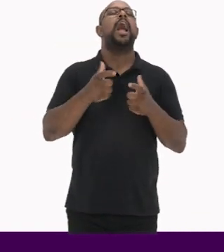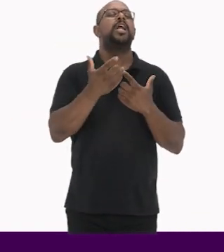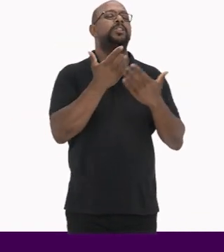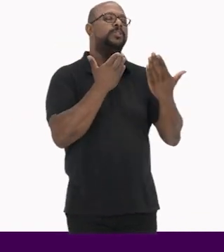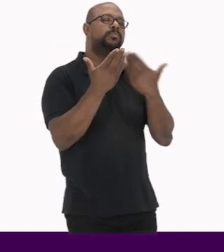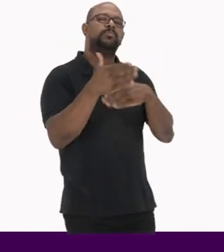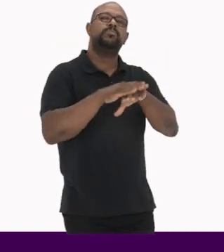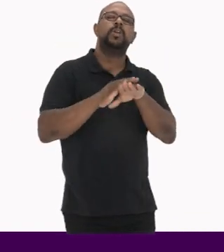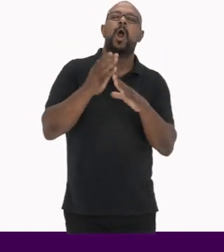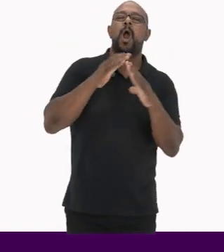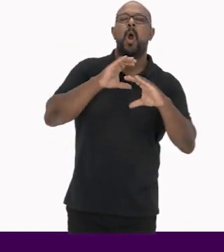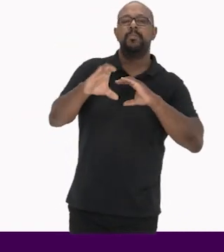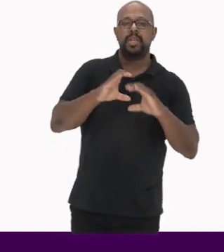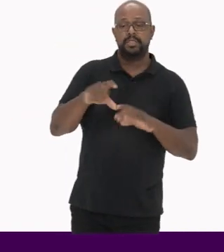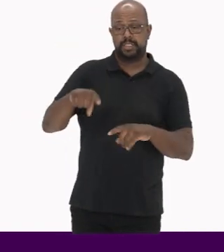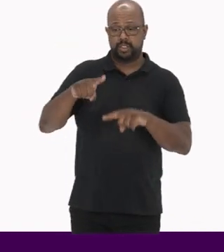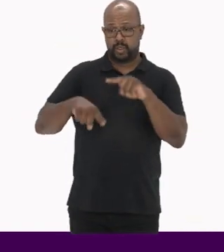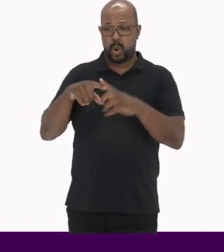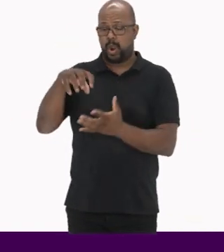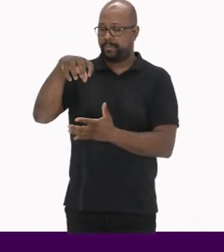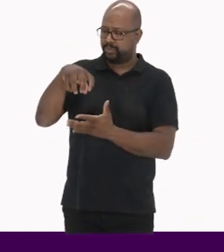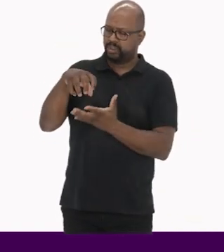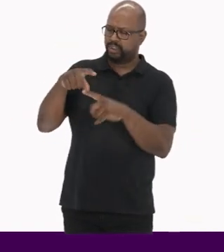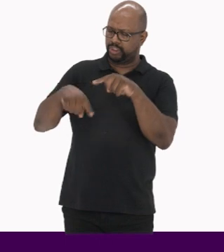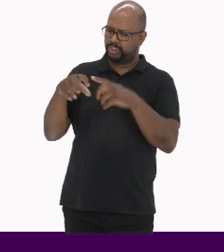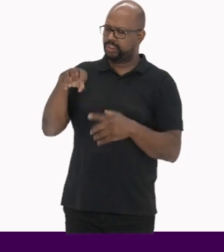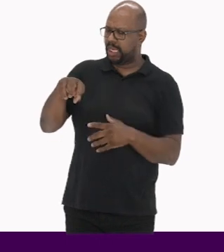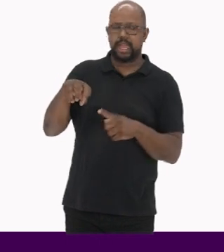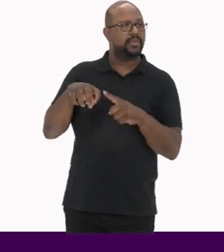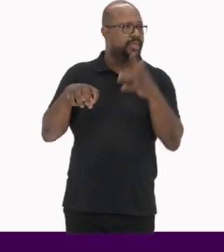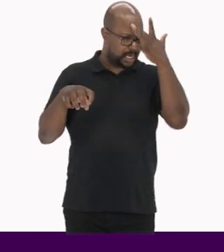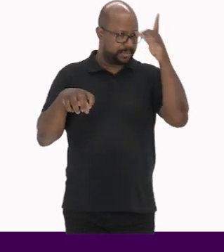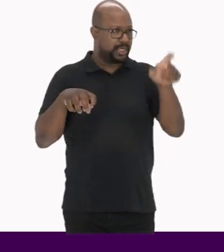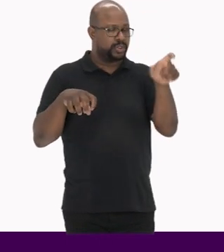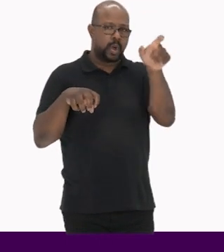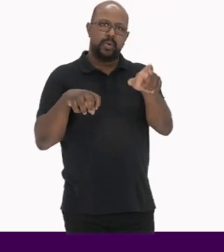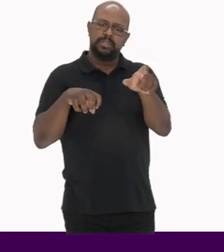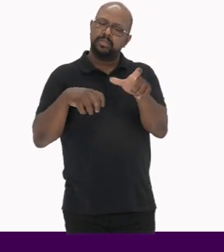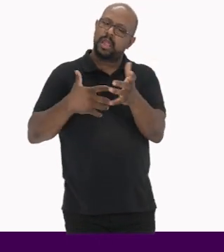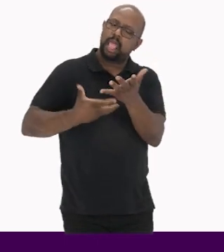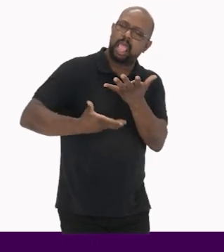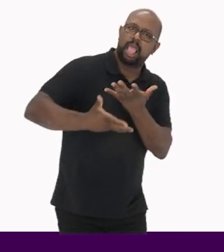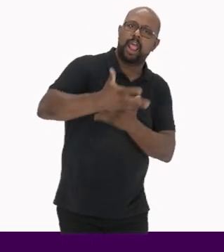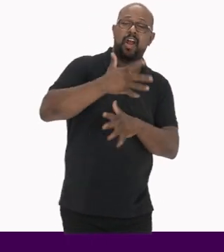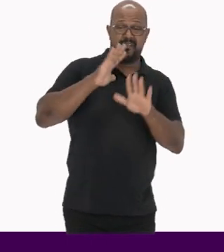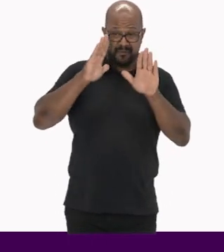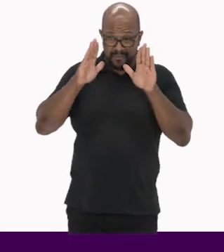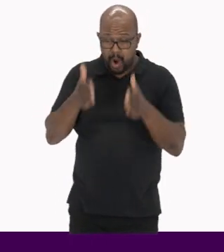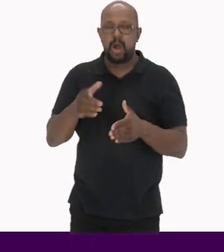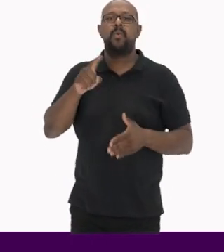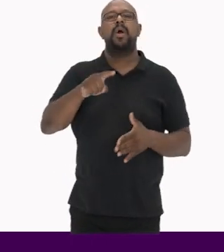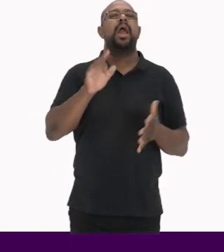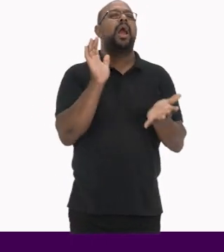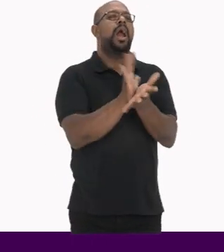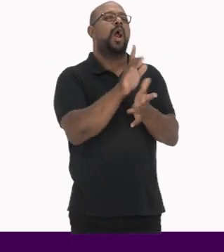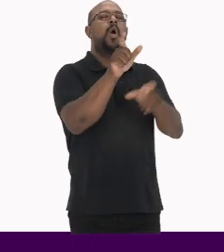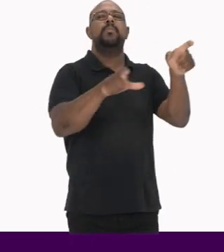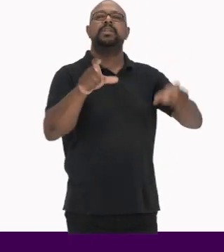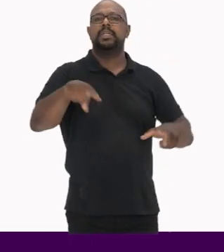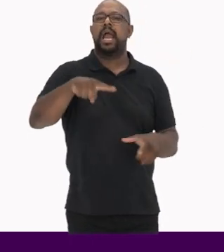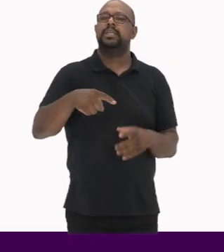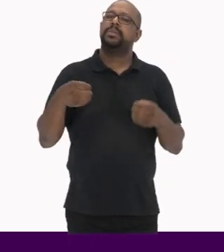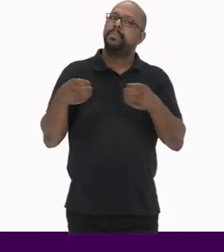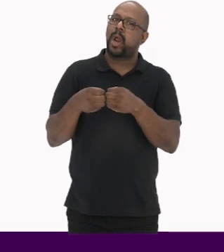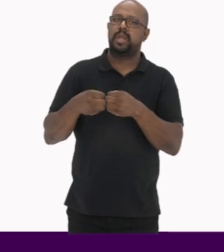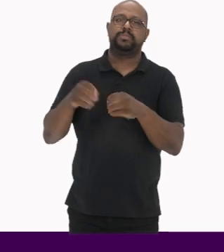comunicação entre o objeto, tema museológico e o seu público O foco passa a ser a comunidade no seu